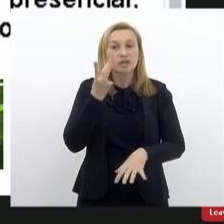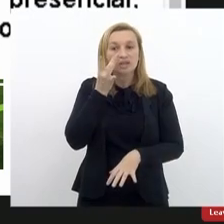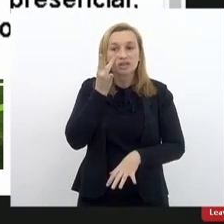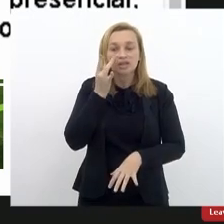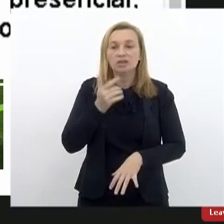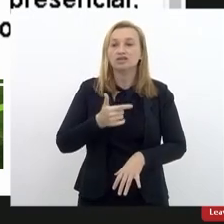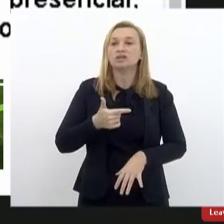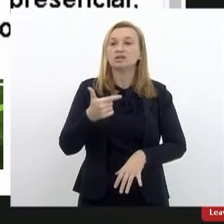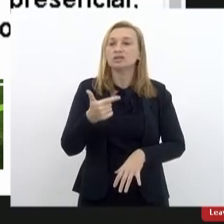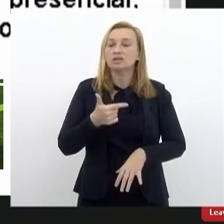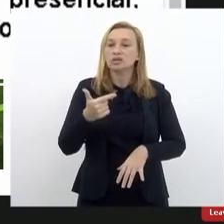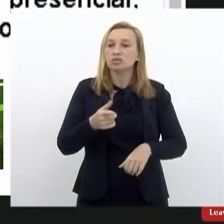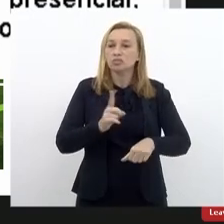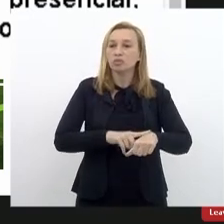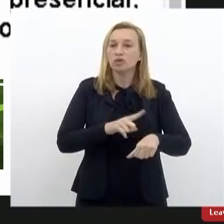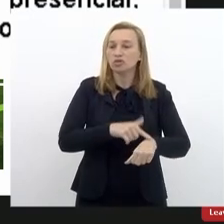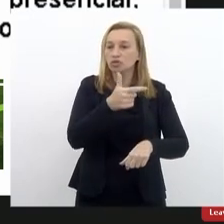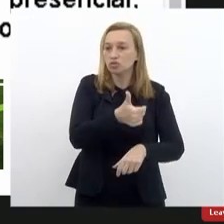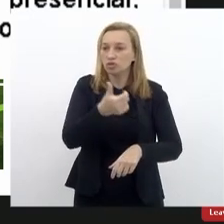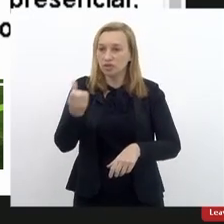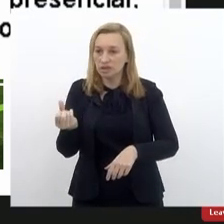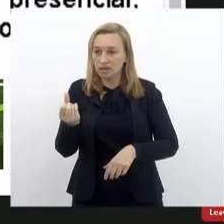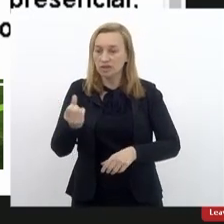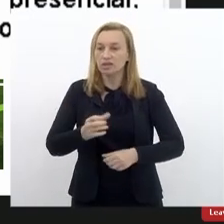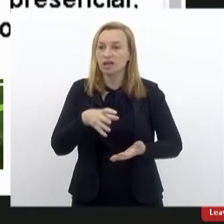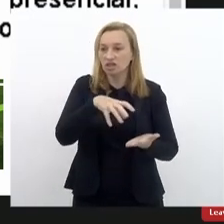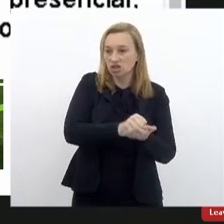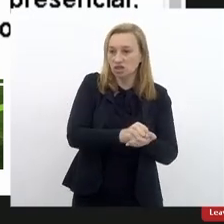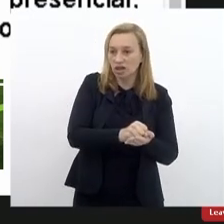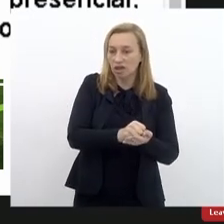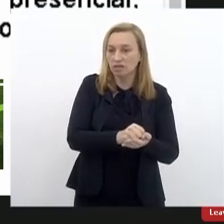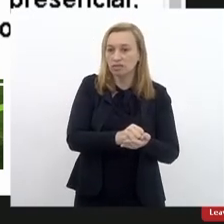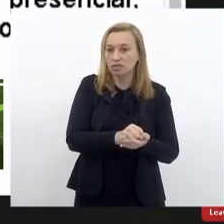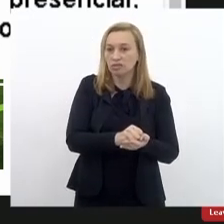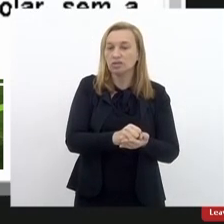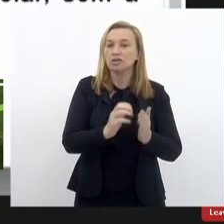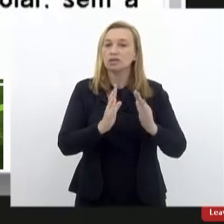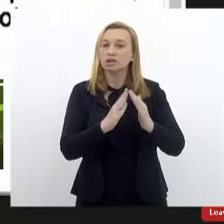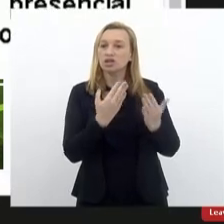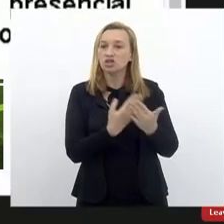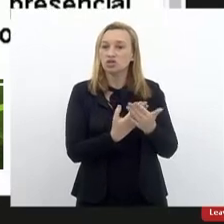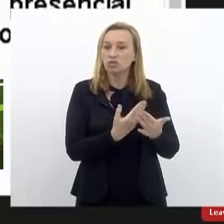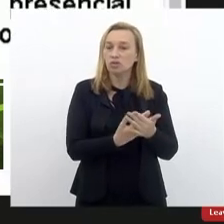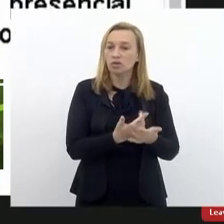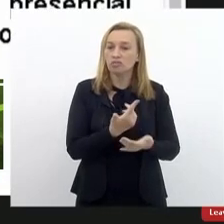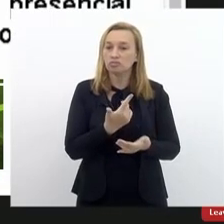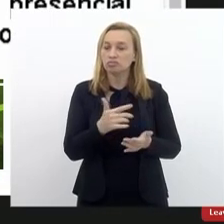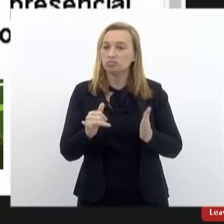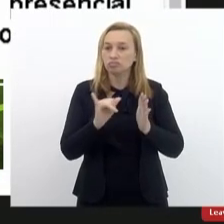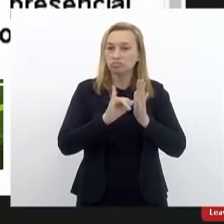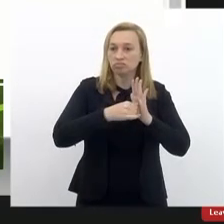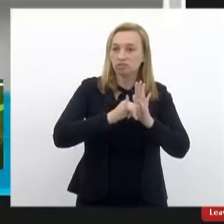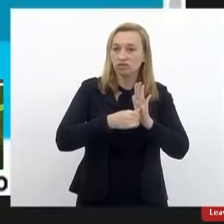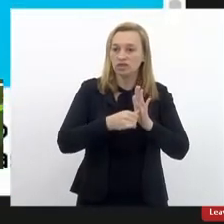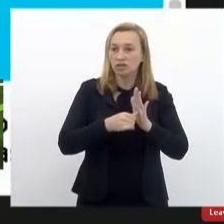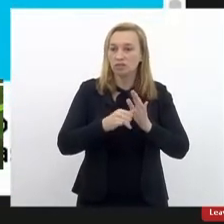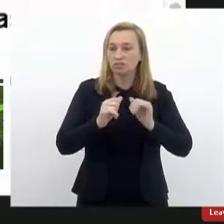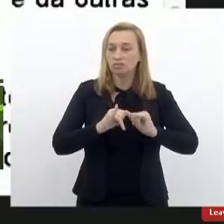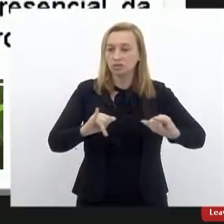semestre de 2016, e registrados no censo escolar, sem a necessidade de prévia publicação de diário oficial. Pode passar, gentileza.